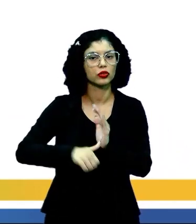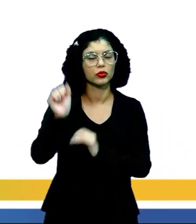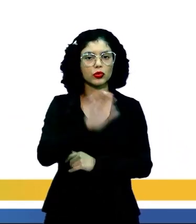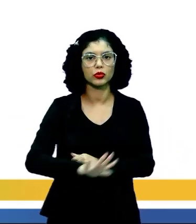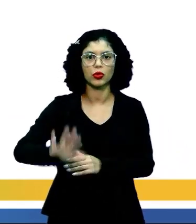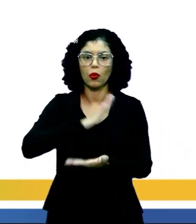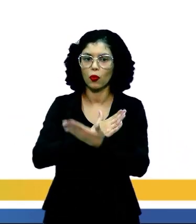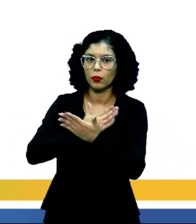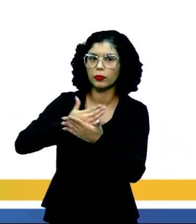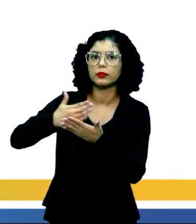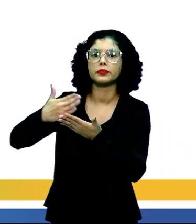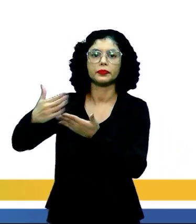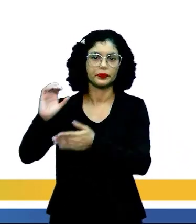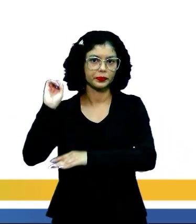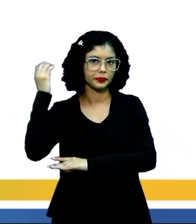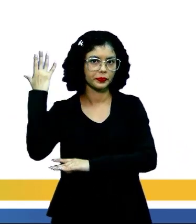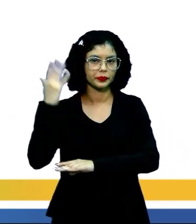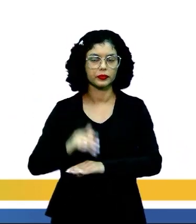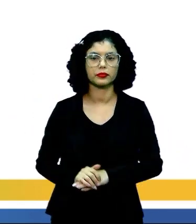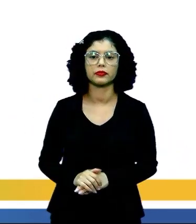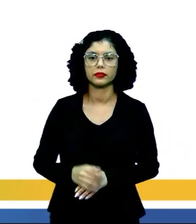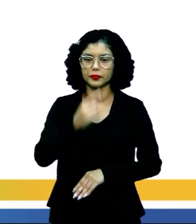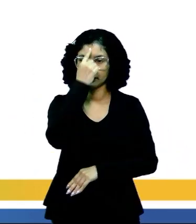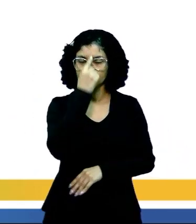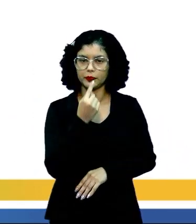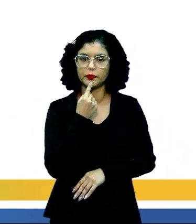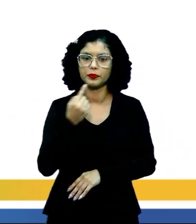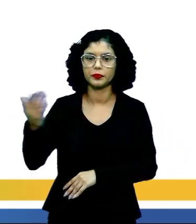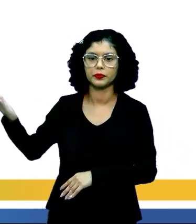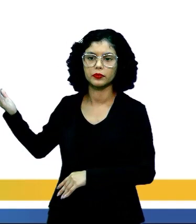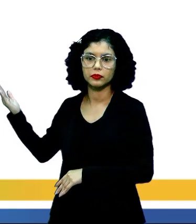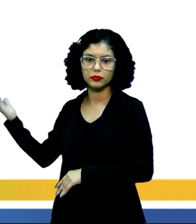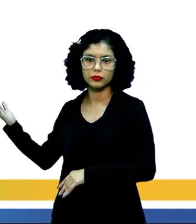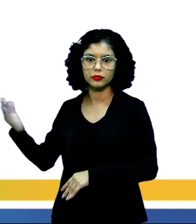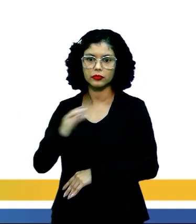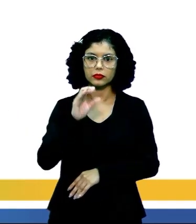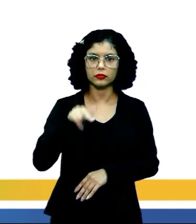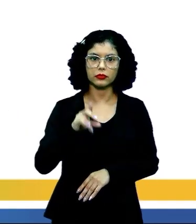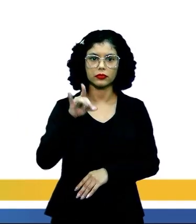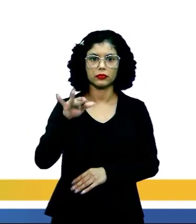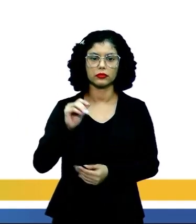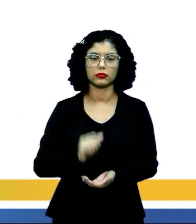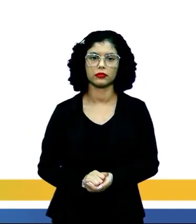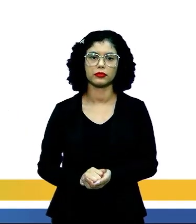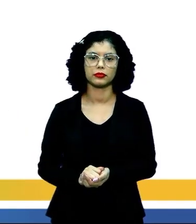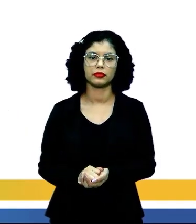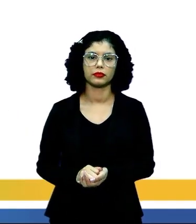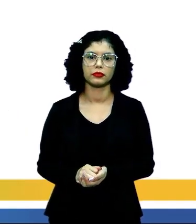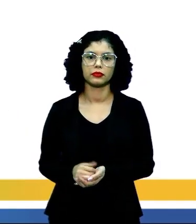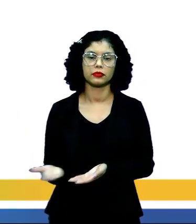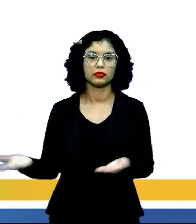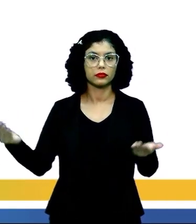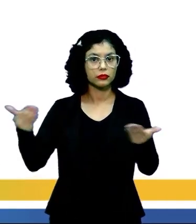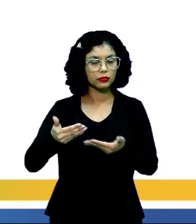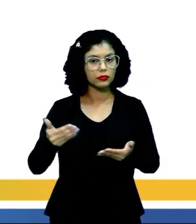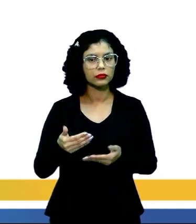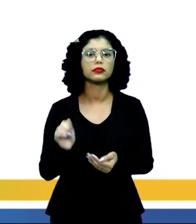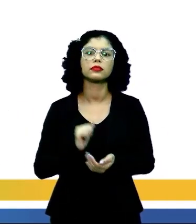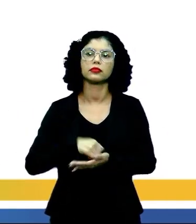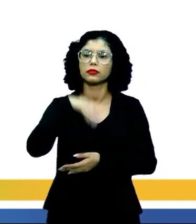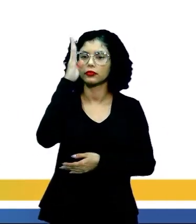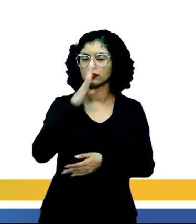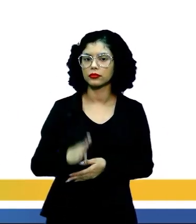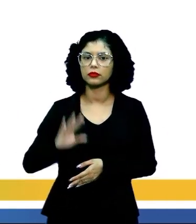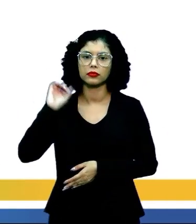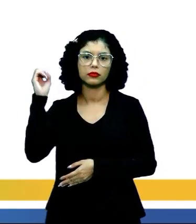ela começa a acontecer. Aí uma imagem de Canudos, e como disse, vamos lá ao que acontece no Brasil,